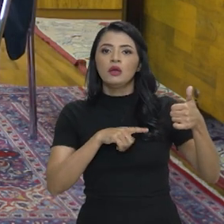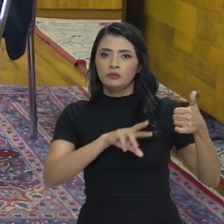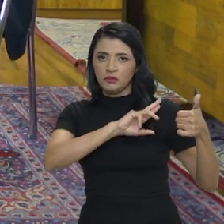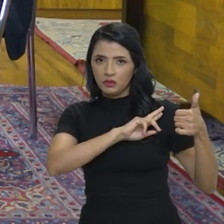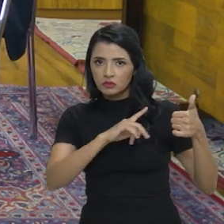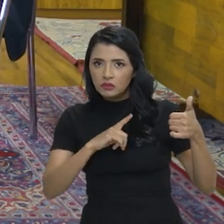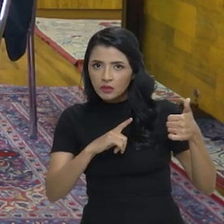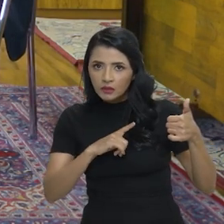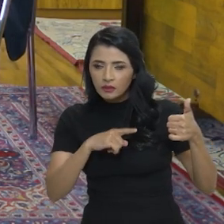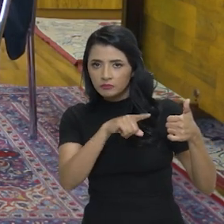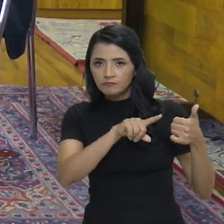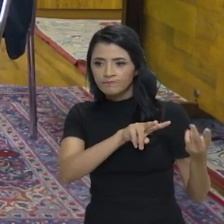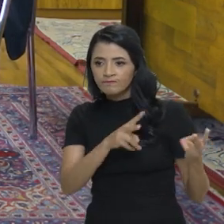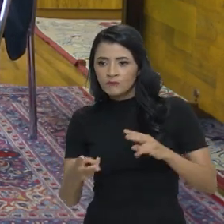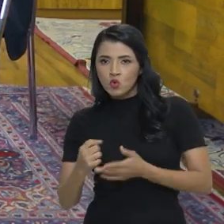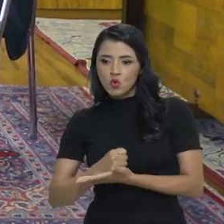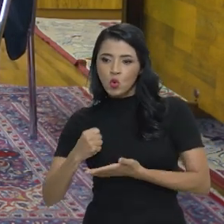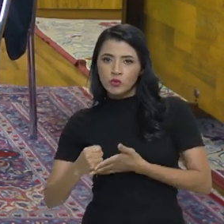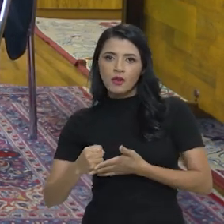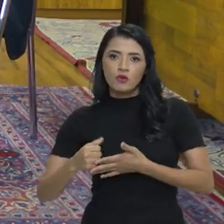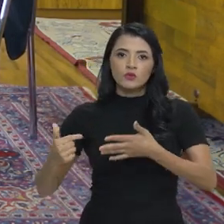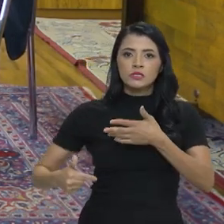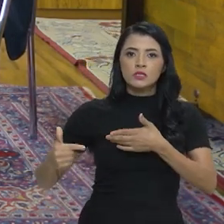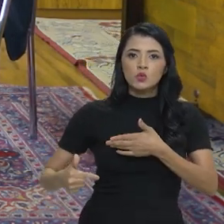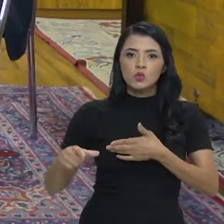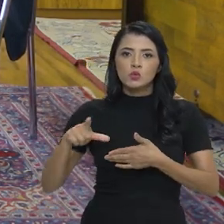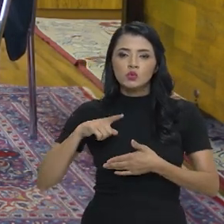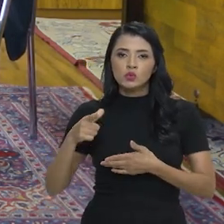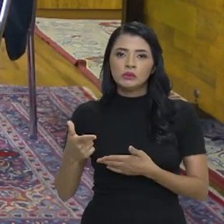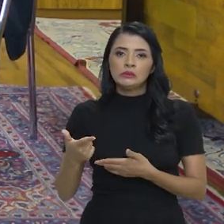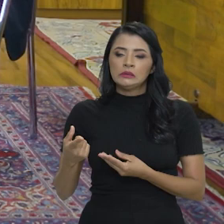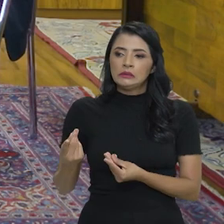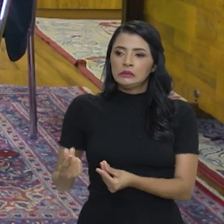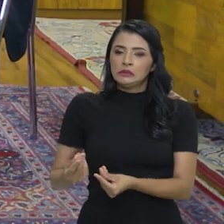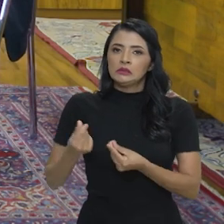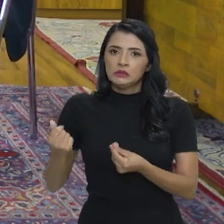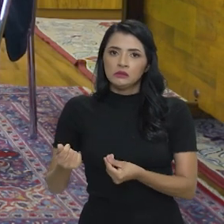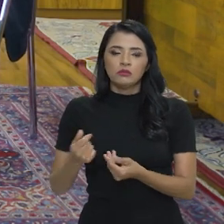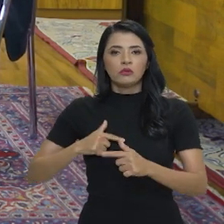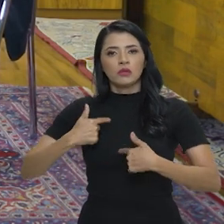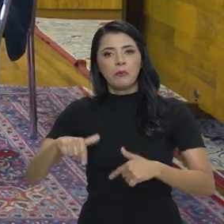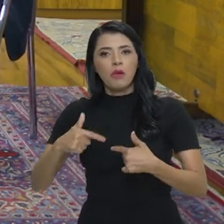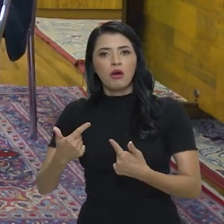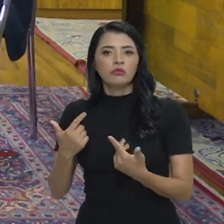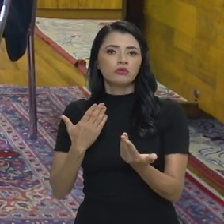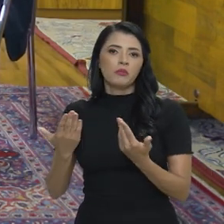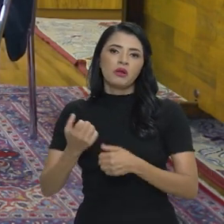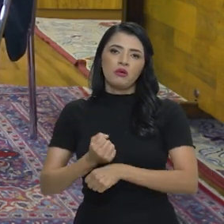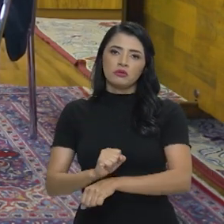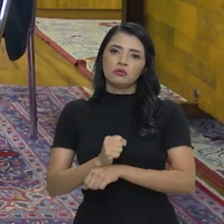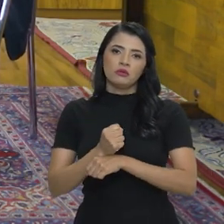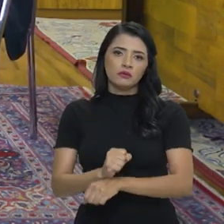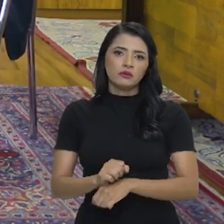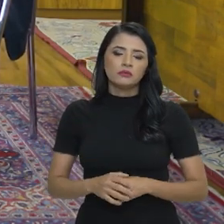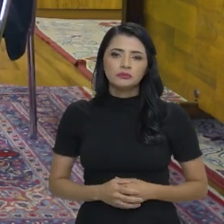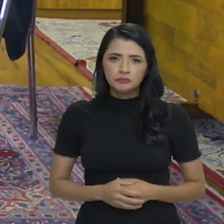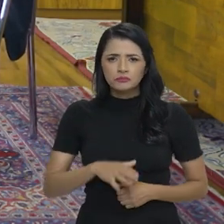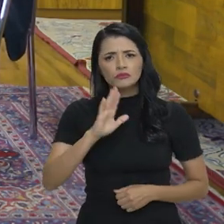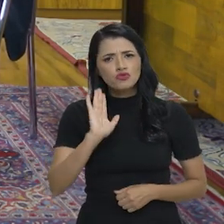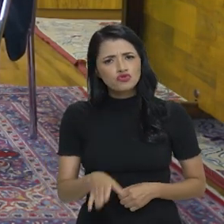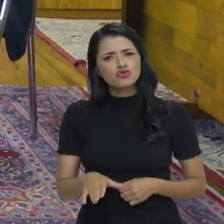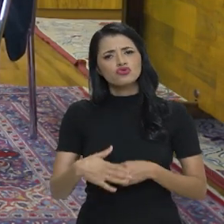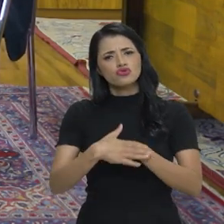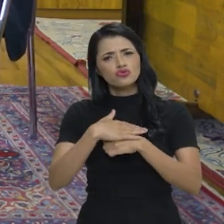ele está se beneficiando daquele subcontrato, daquele contrato precário, que leva à precarização e trabalho análogo à escravidão. Nós